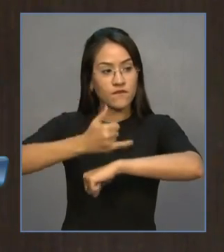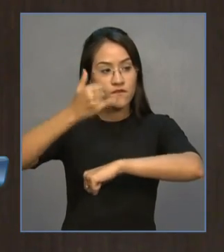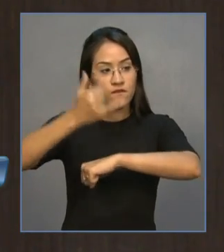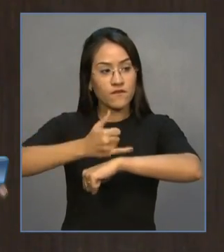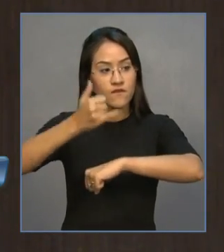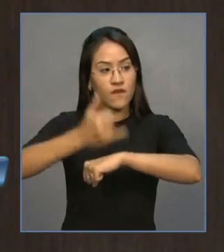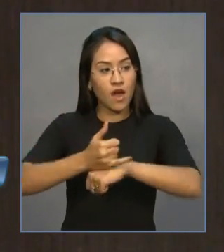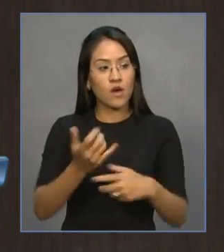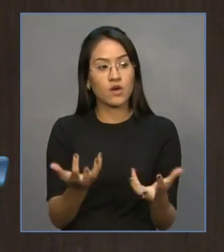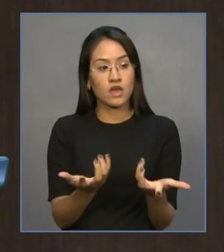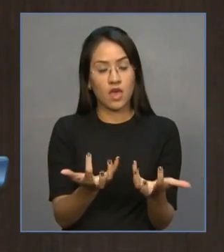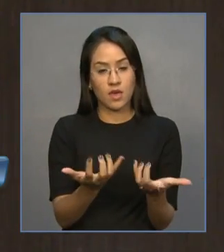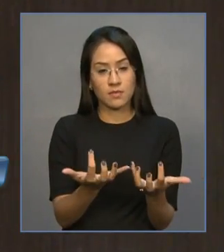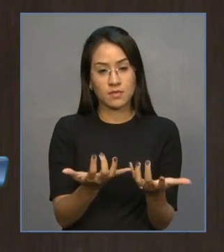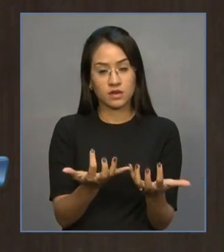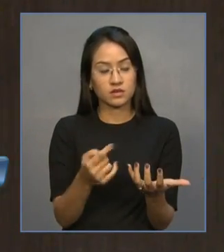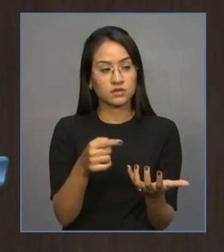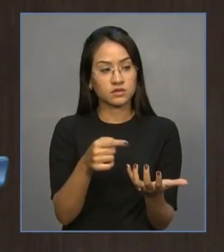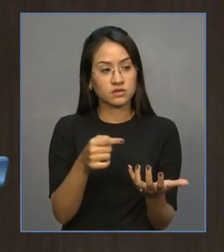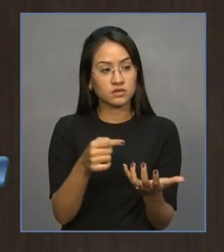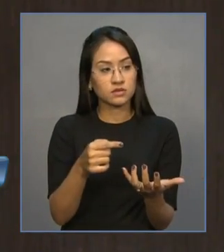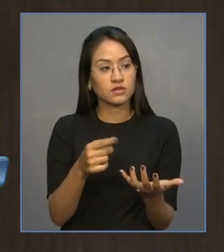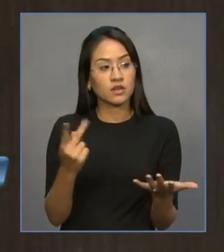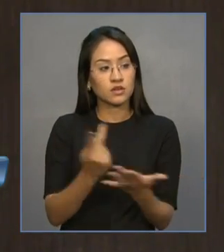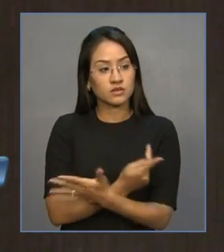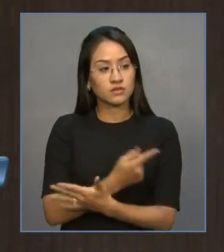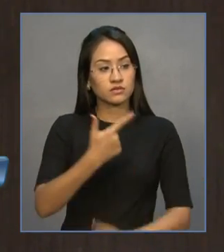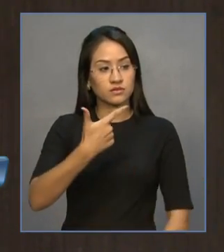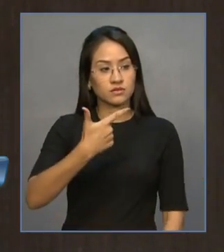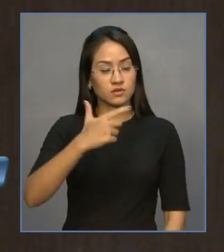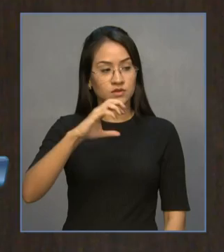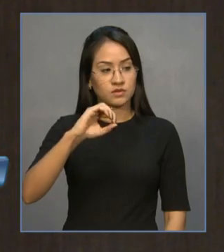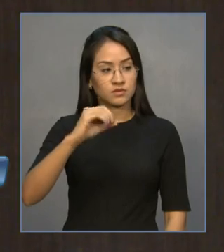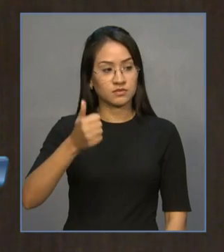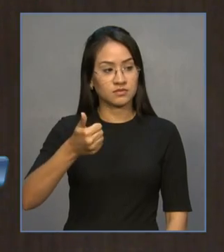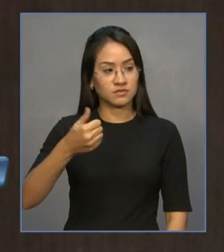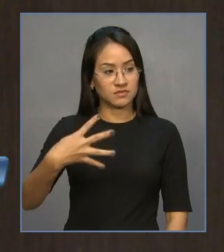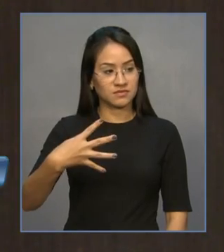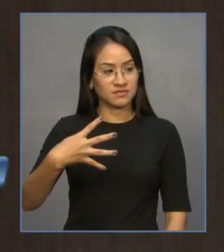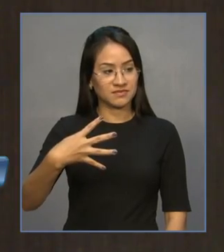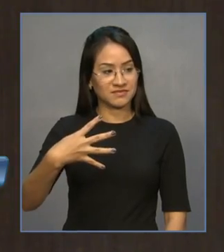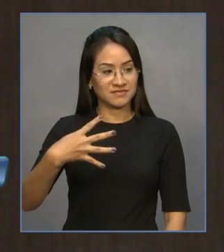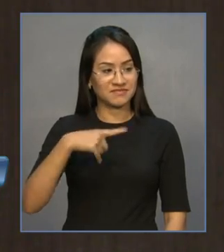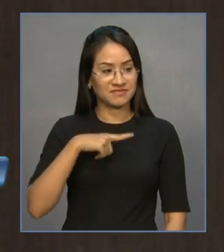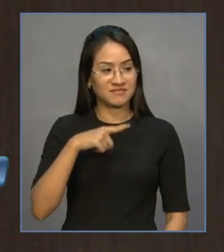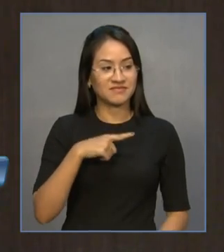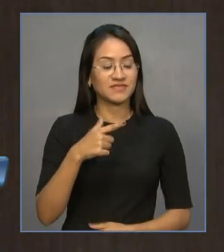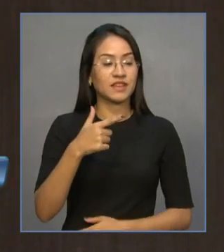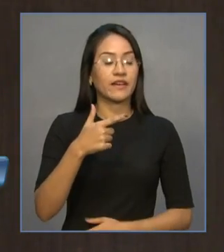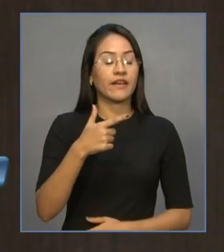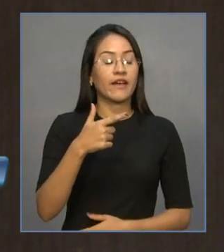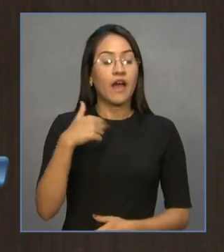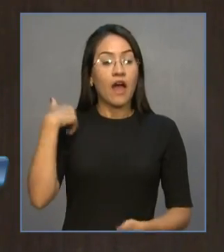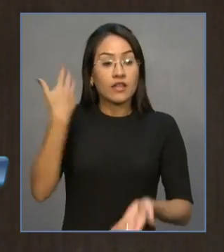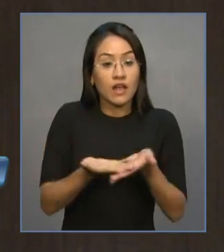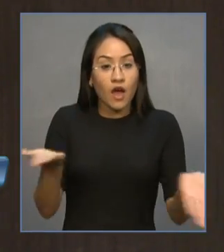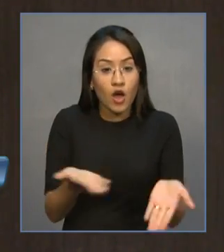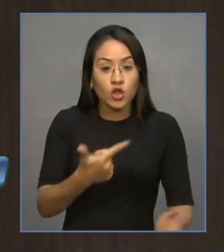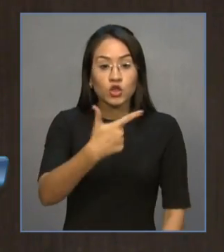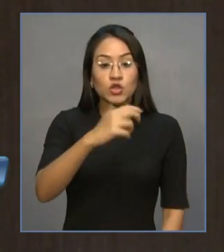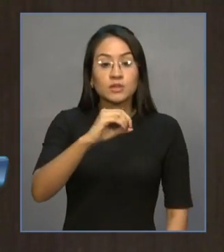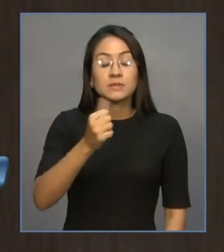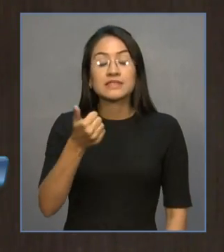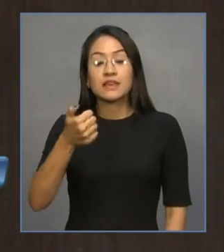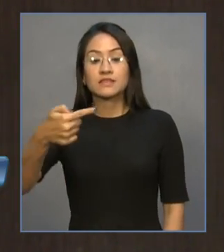tais problemas. Em 2014, veja, nós estamos em 2017, 2010 foi o início dessas obras,